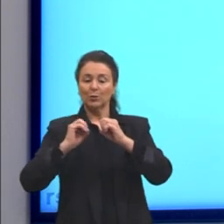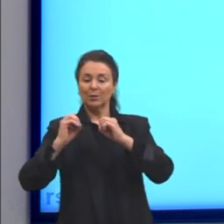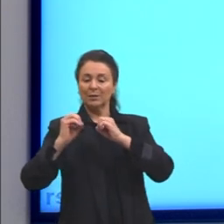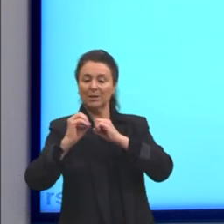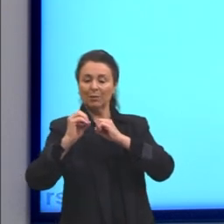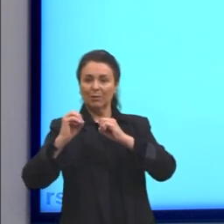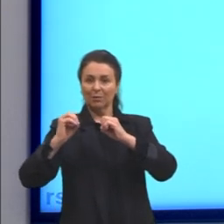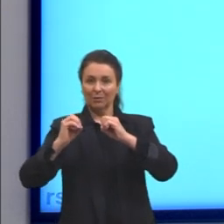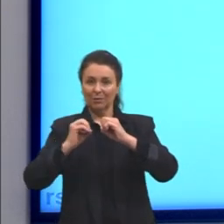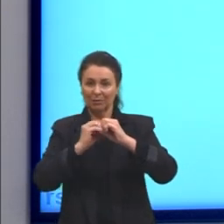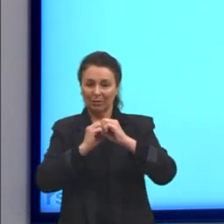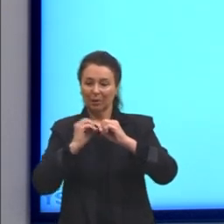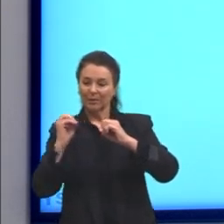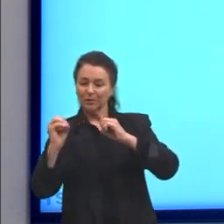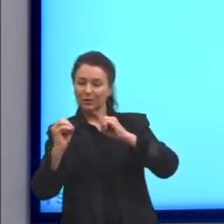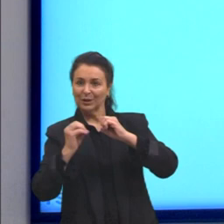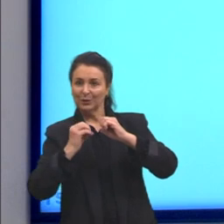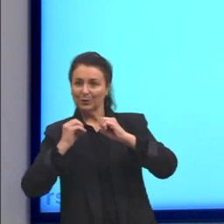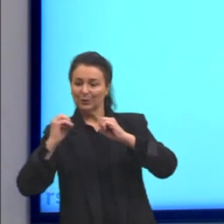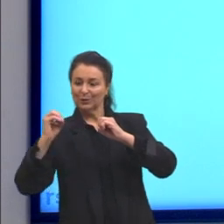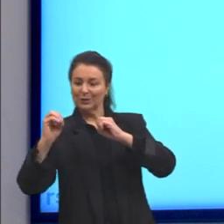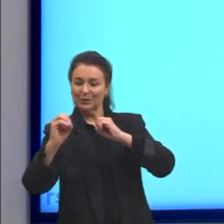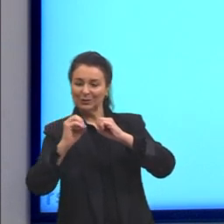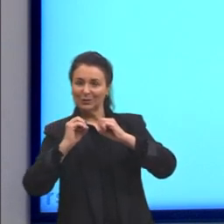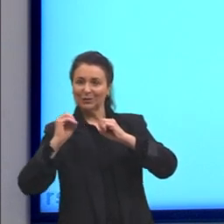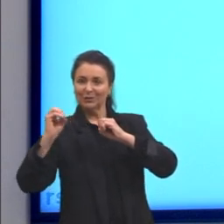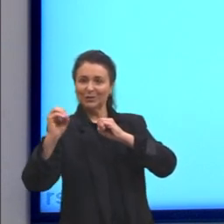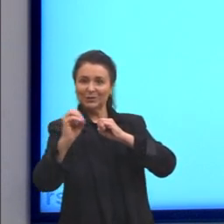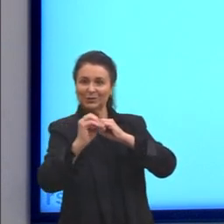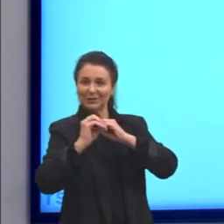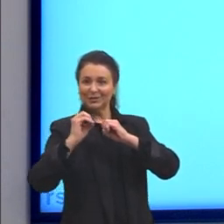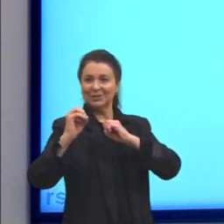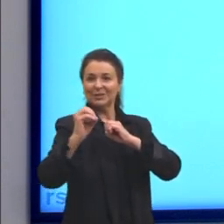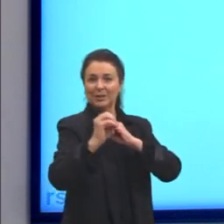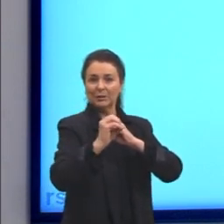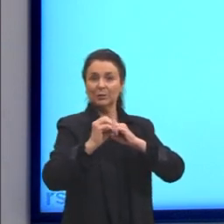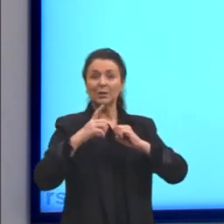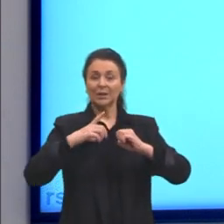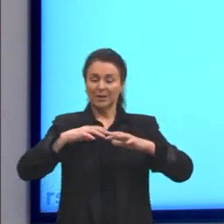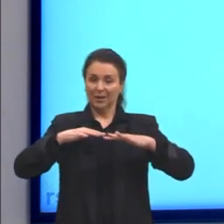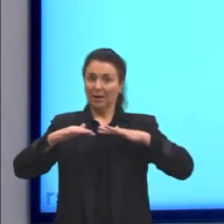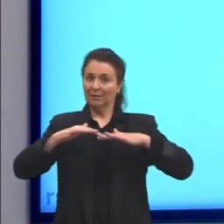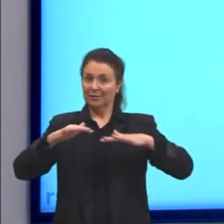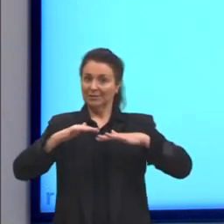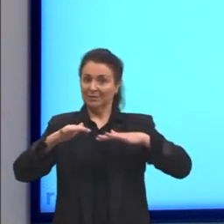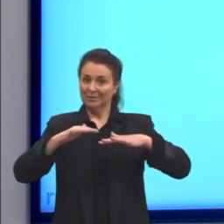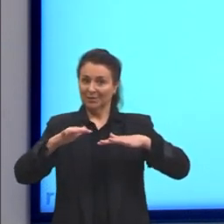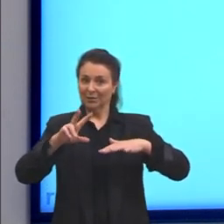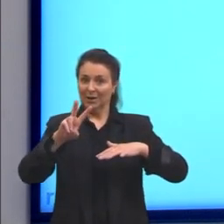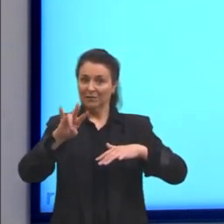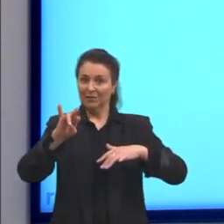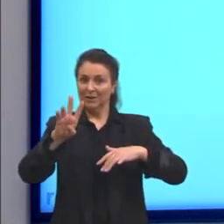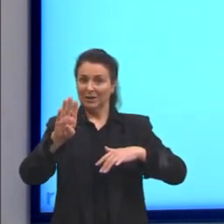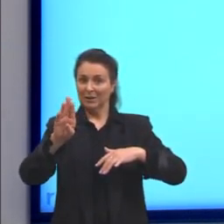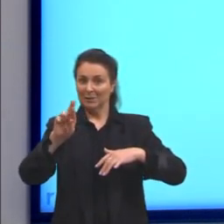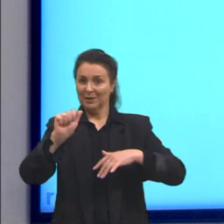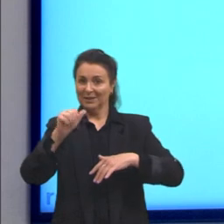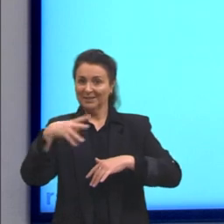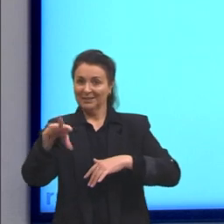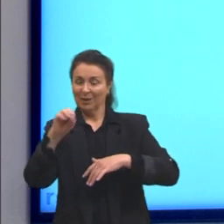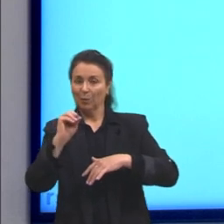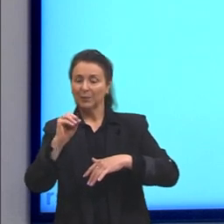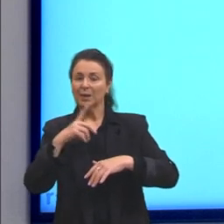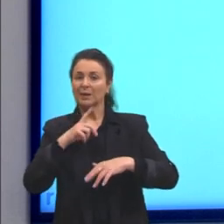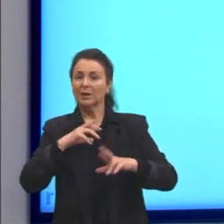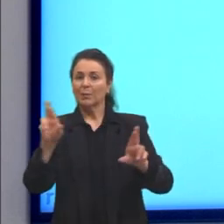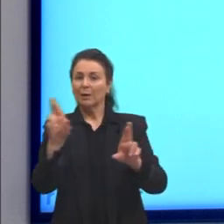onde elas ficam girando entre si. E o de vibração. O de vibração, ele até está relacionado com a